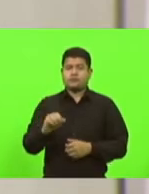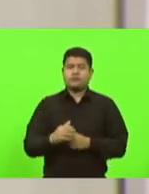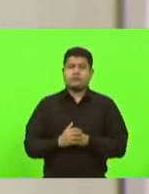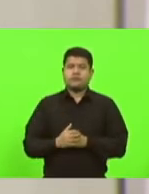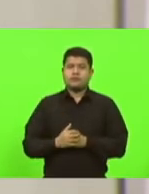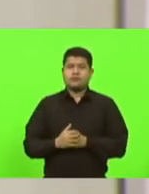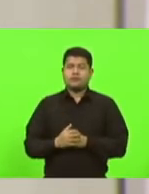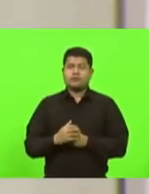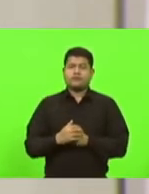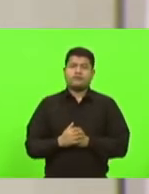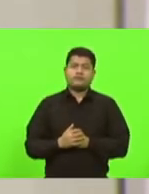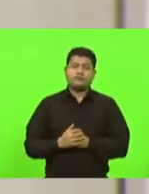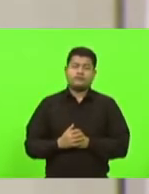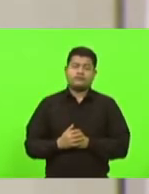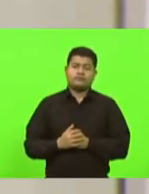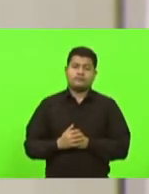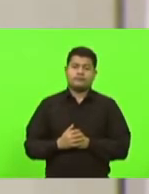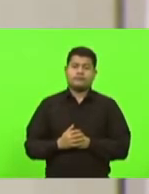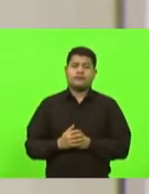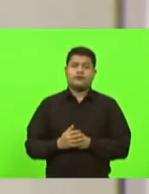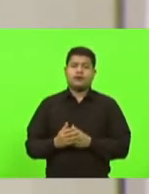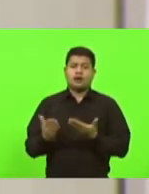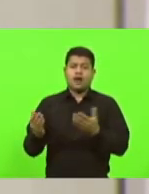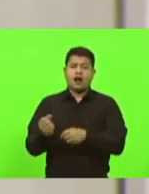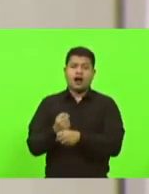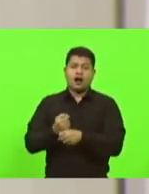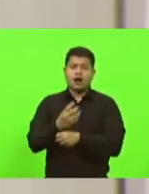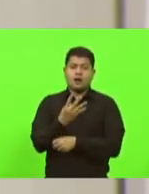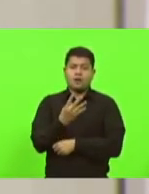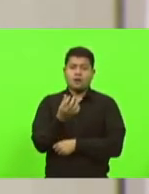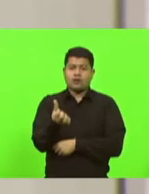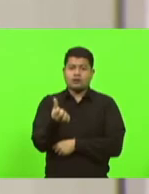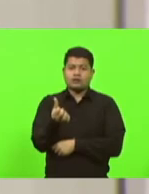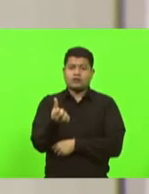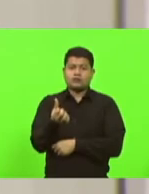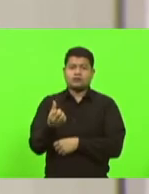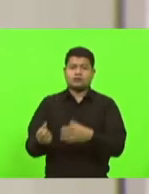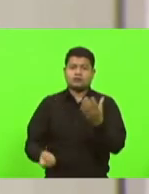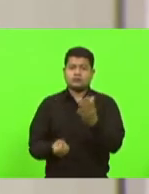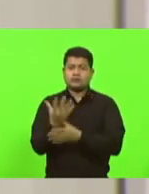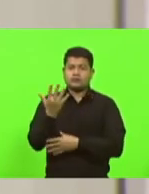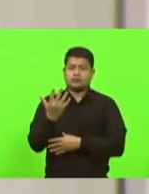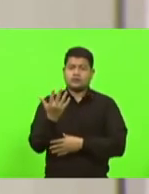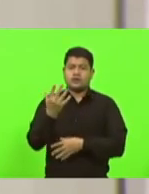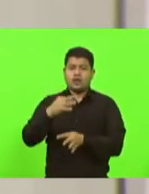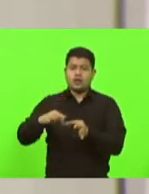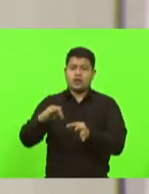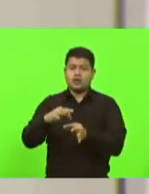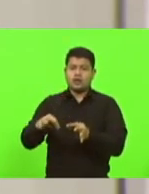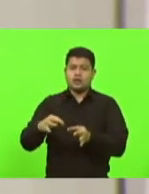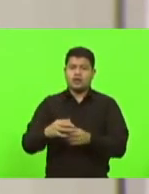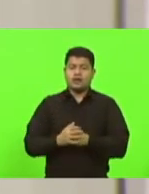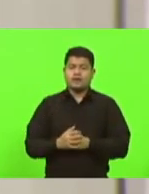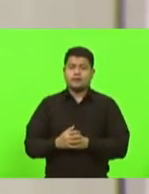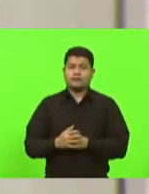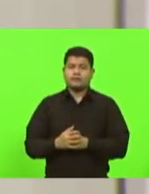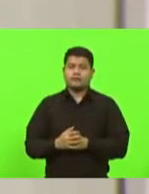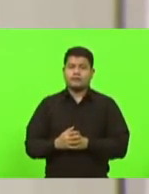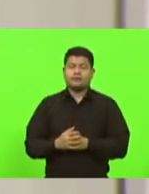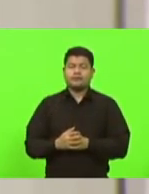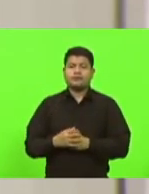FECOAGRO, pela passagem dos 46 anos da fundação da referida entidade. Em discussão.